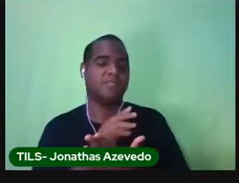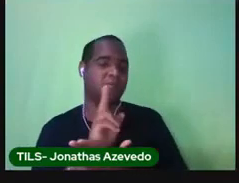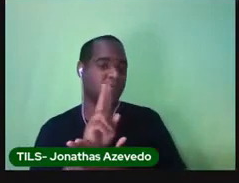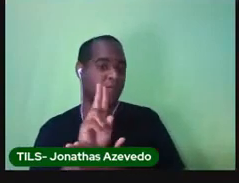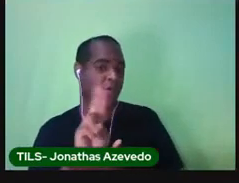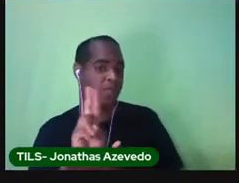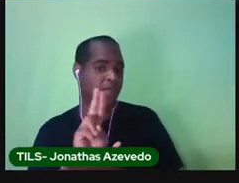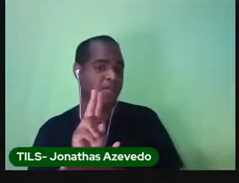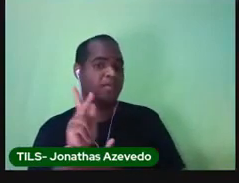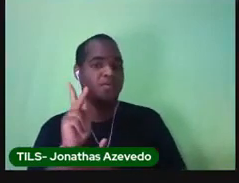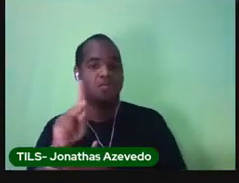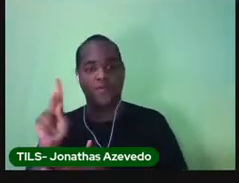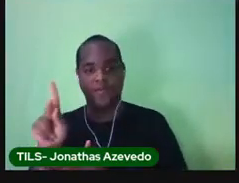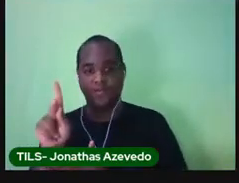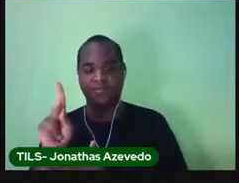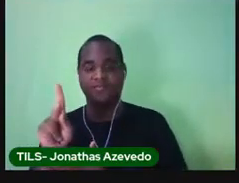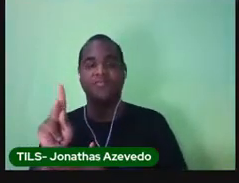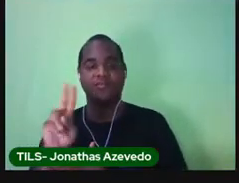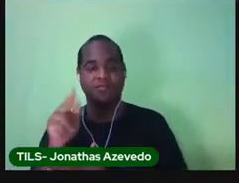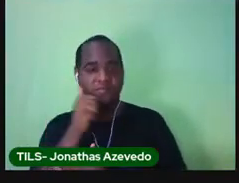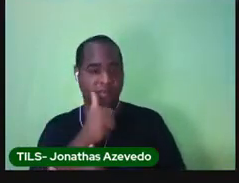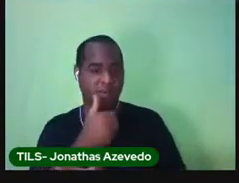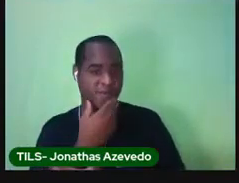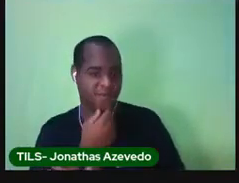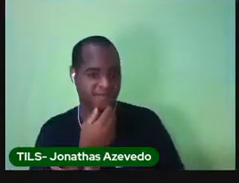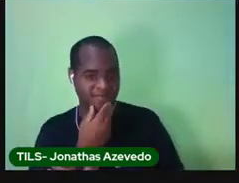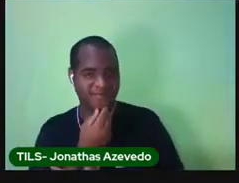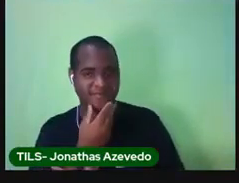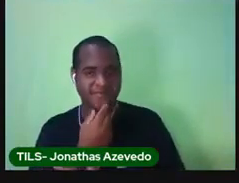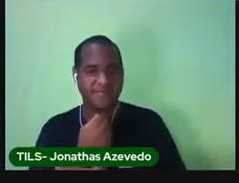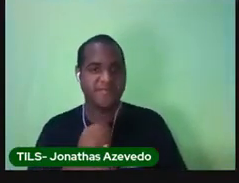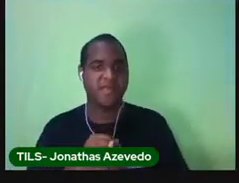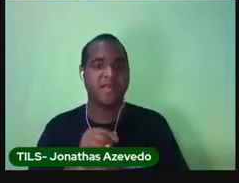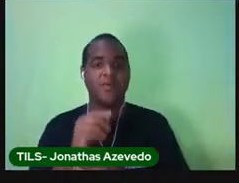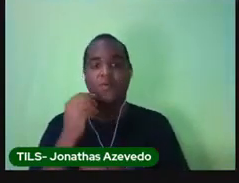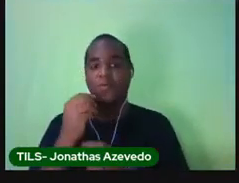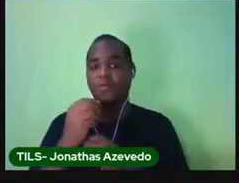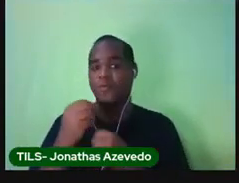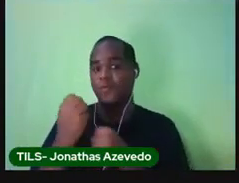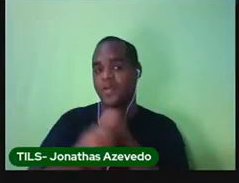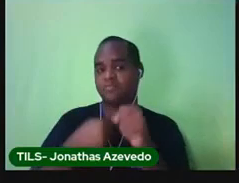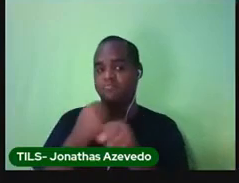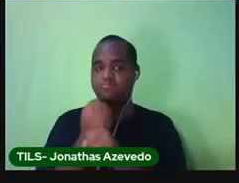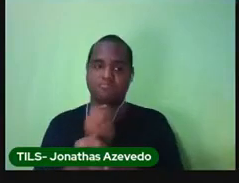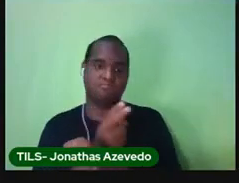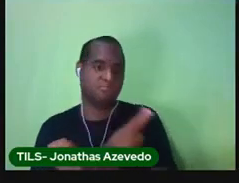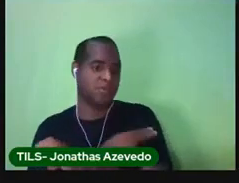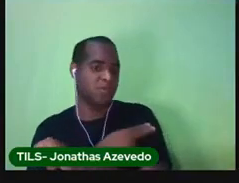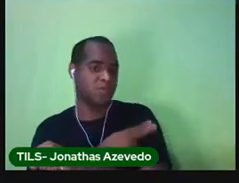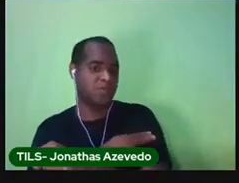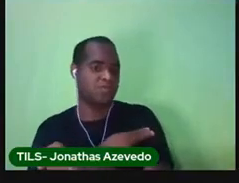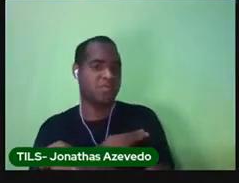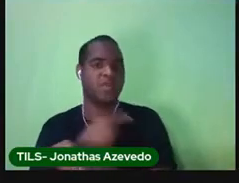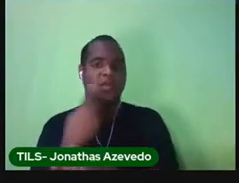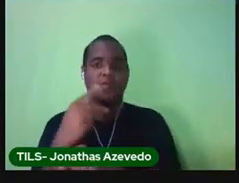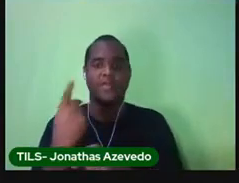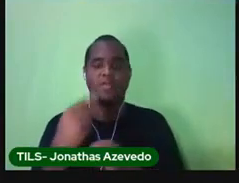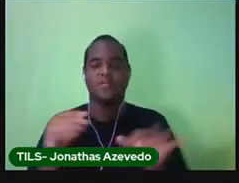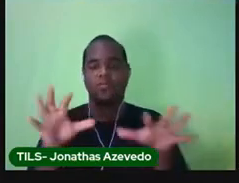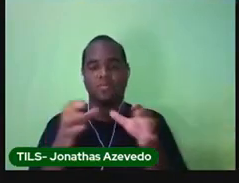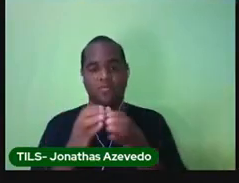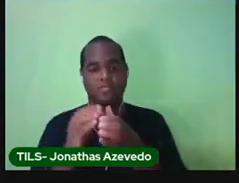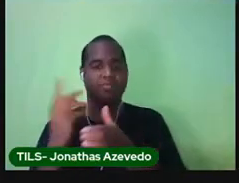nome, o nome do seu professor ou da sua professora, o ano que você estuda, a turma e a data.